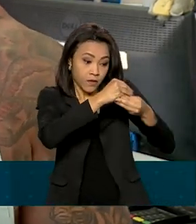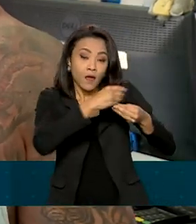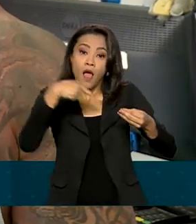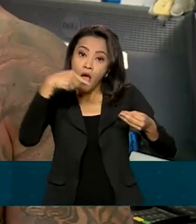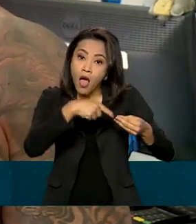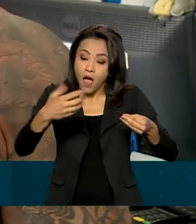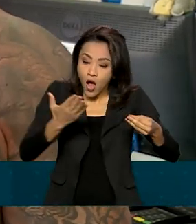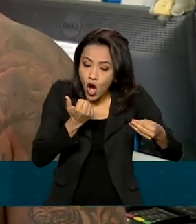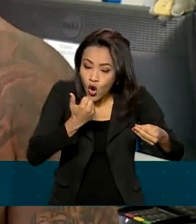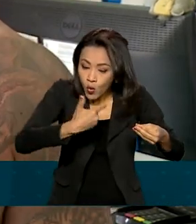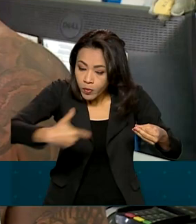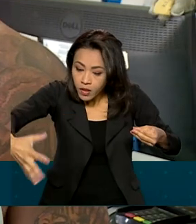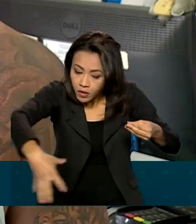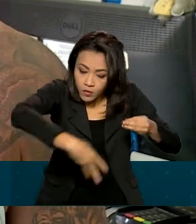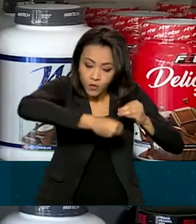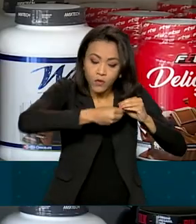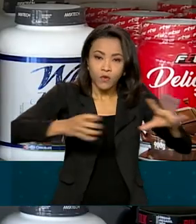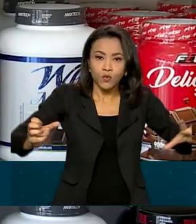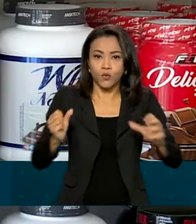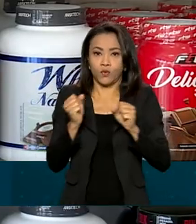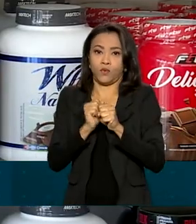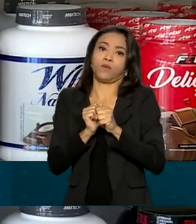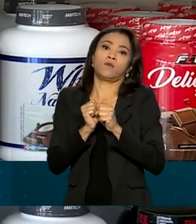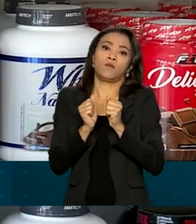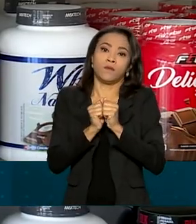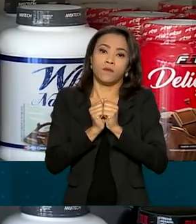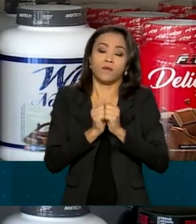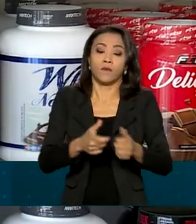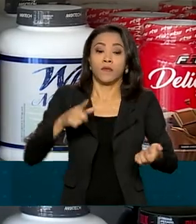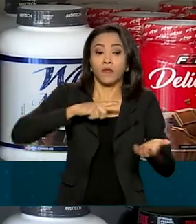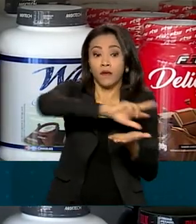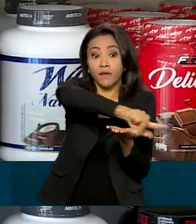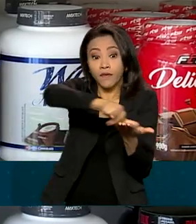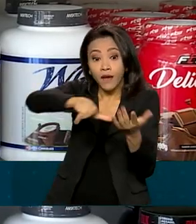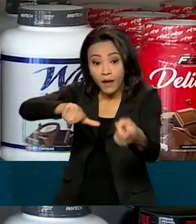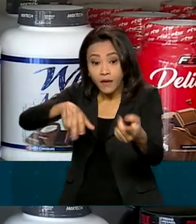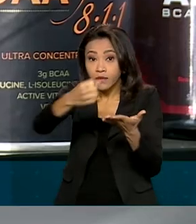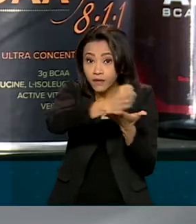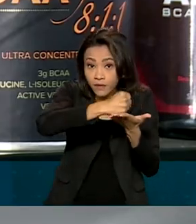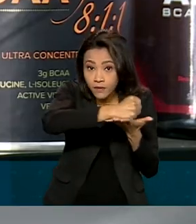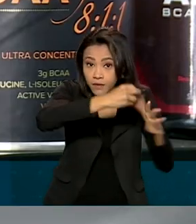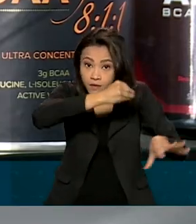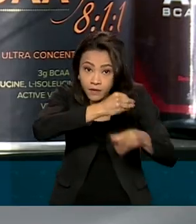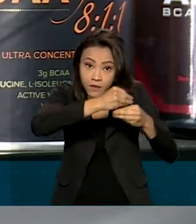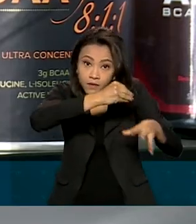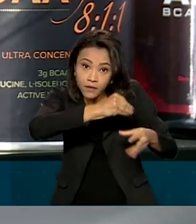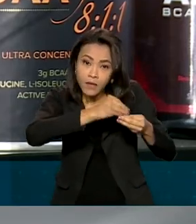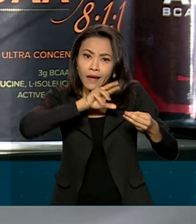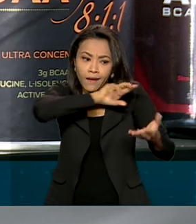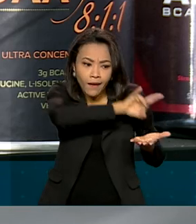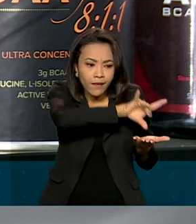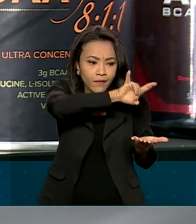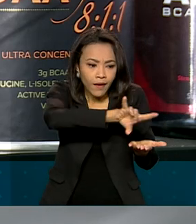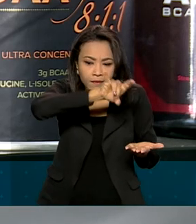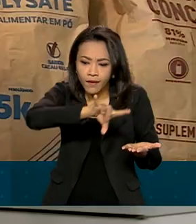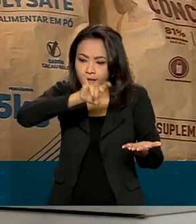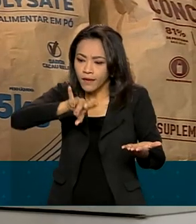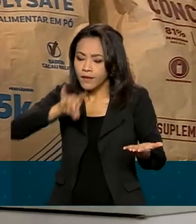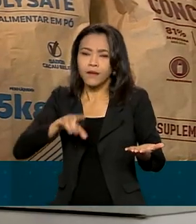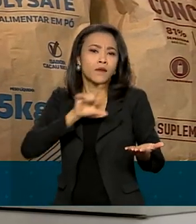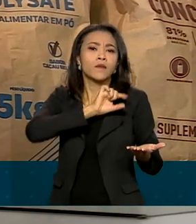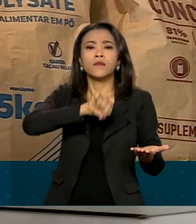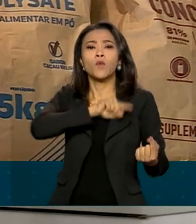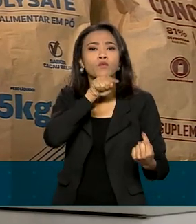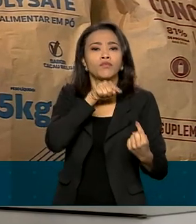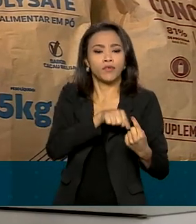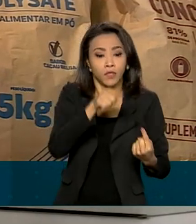alimentação e os exercícios. Existem diversos tipos de suplementos no mercado e cada um tem uma função específica. O whey